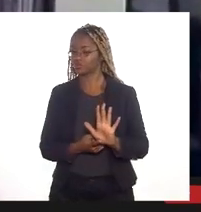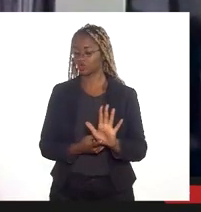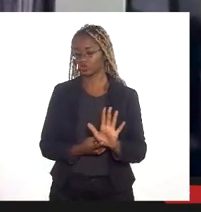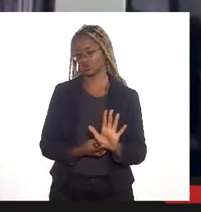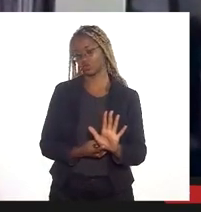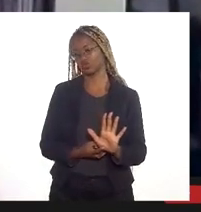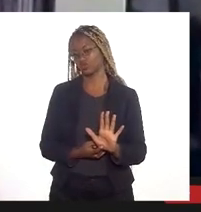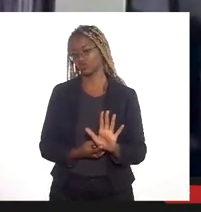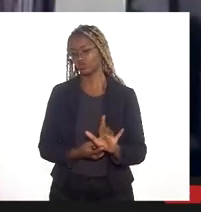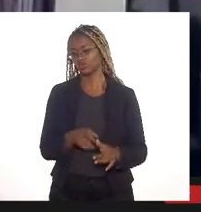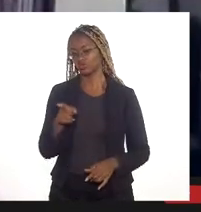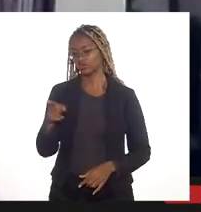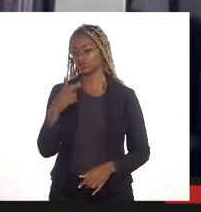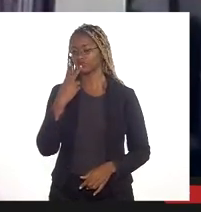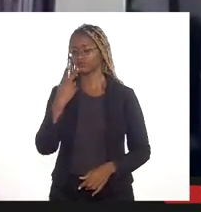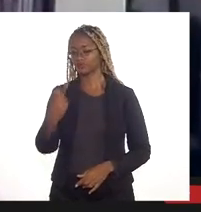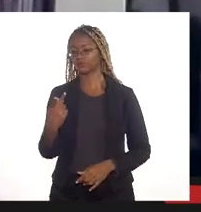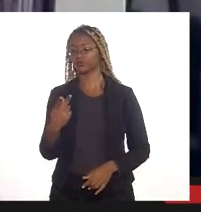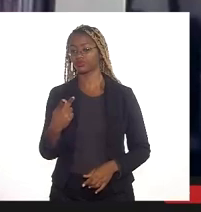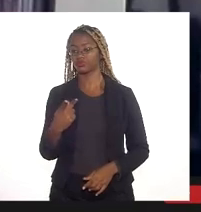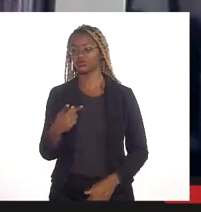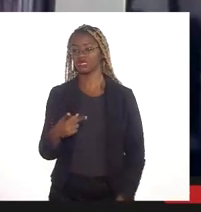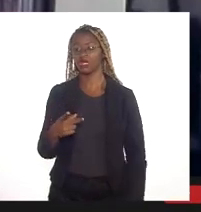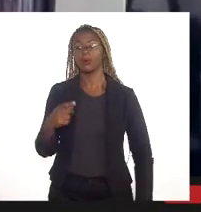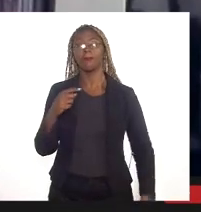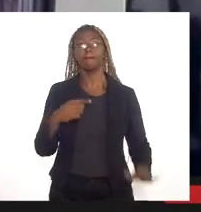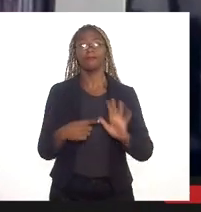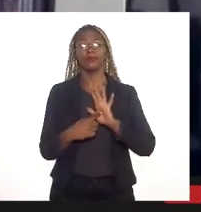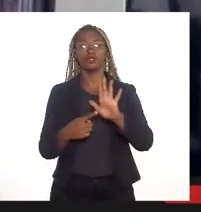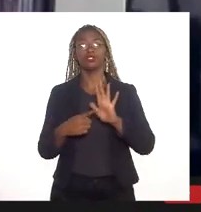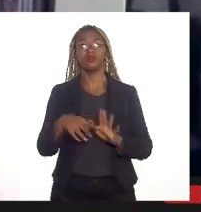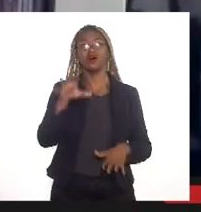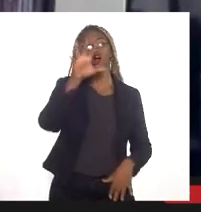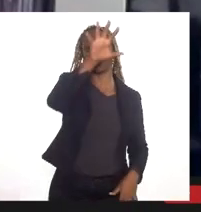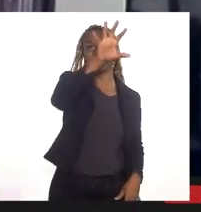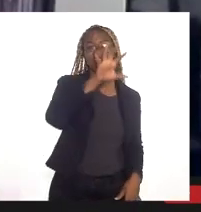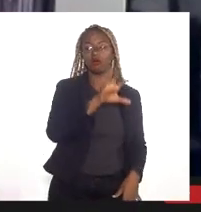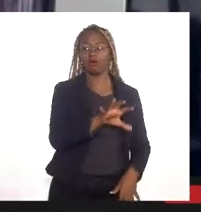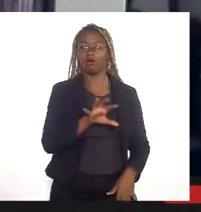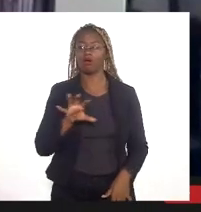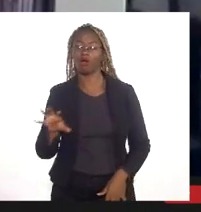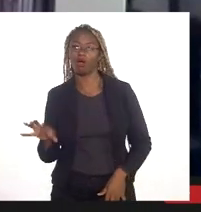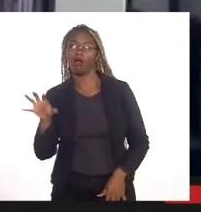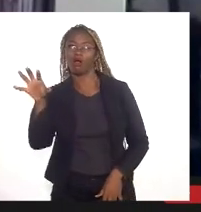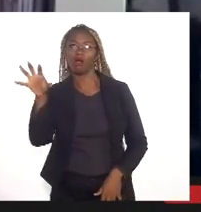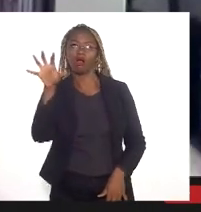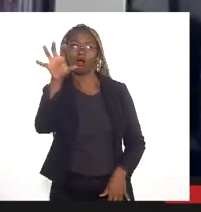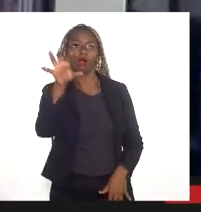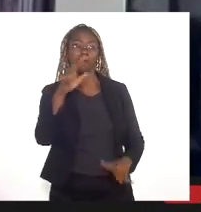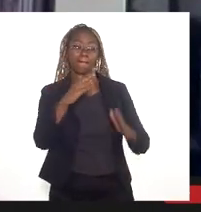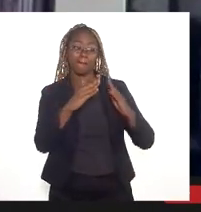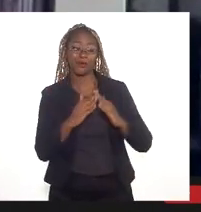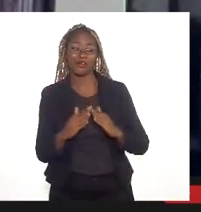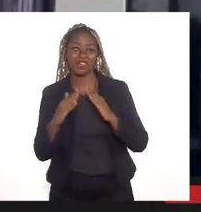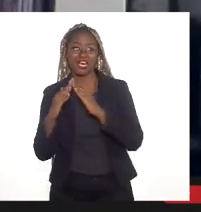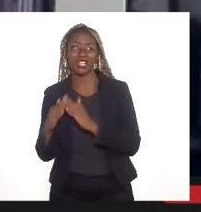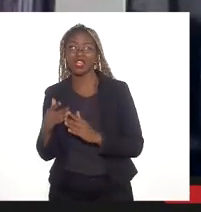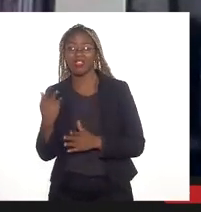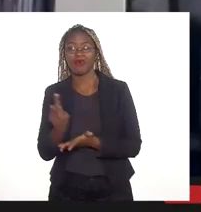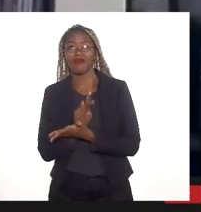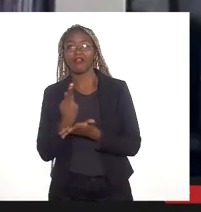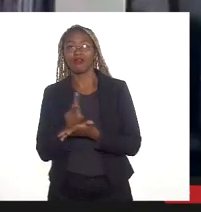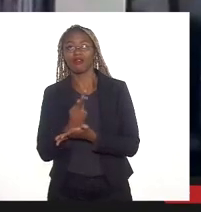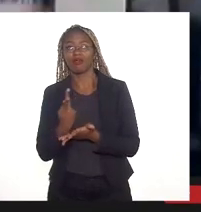intervenção, identificando várias áreas de ocupação irregular. E esta área,